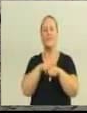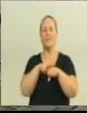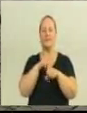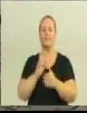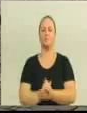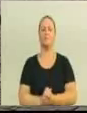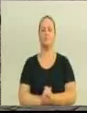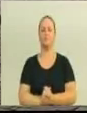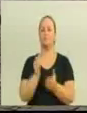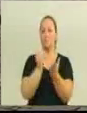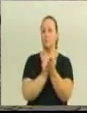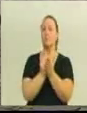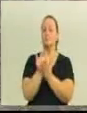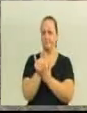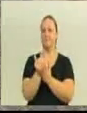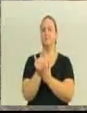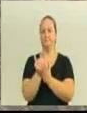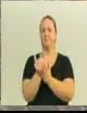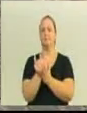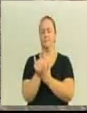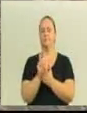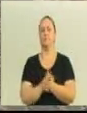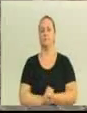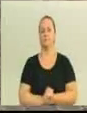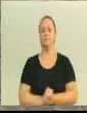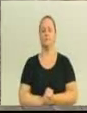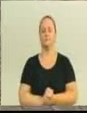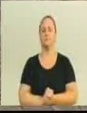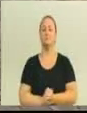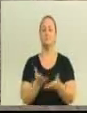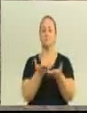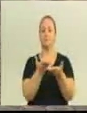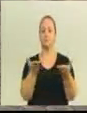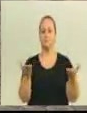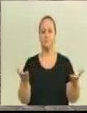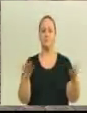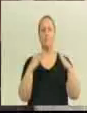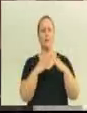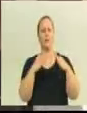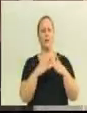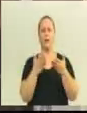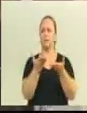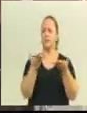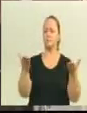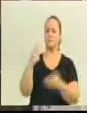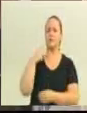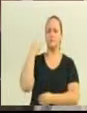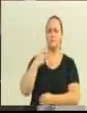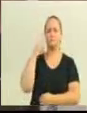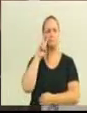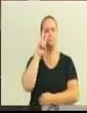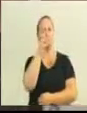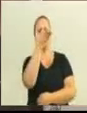começa. Vejam os senhores vereadores, você que está em casa, a qualidade das residências,